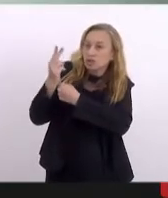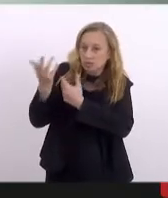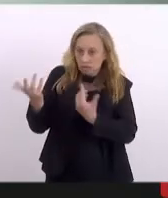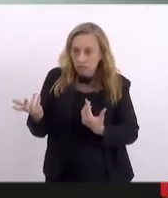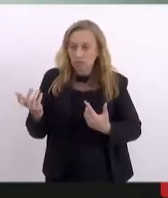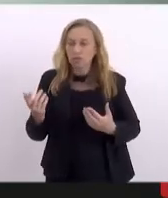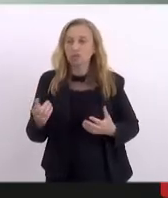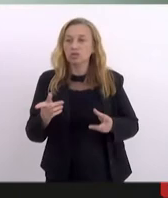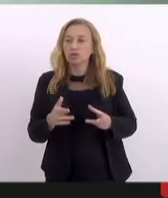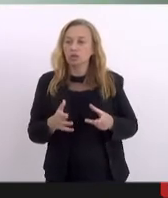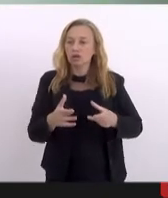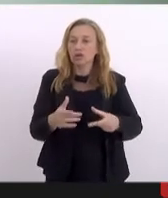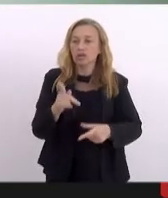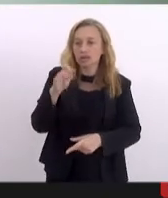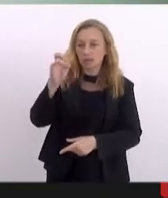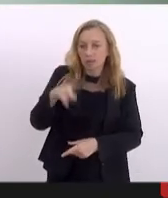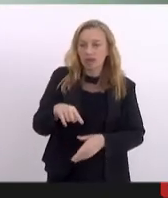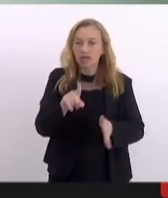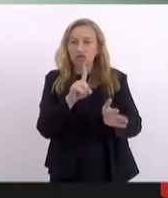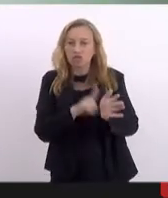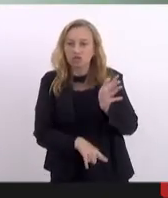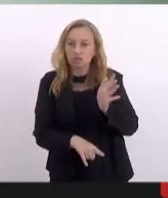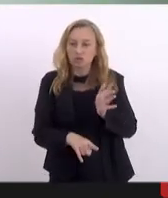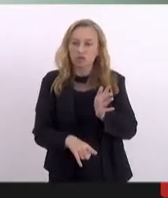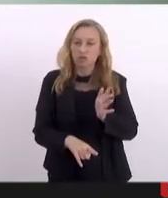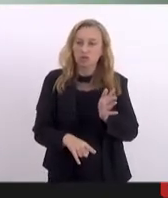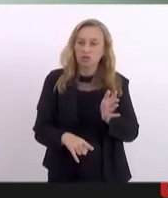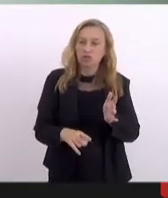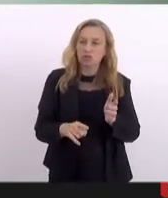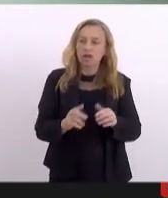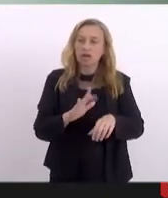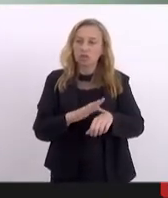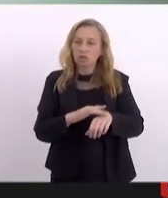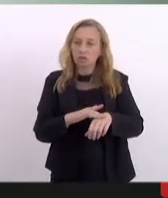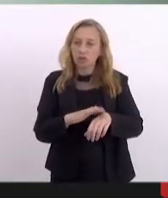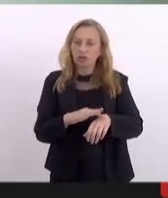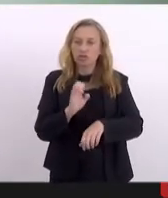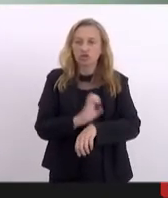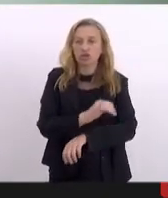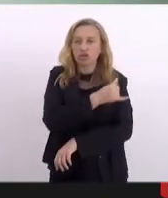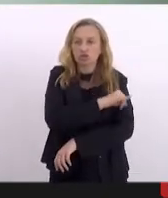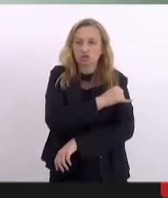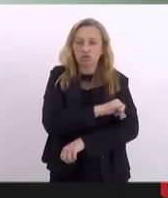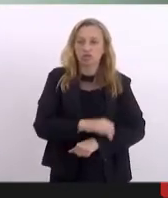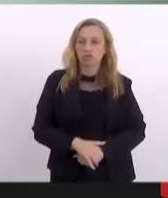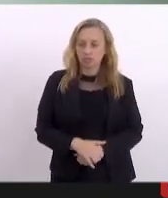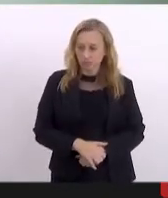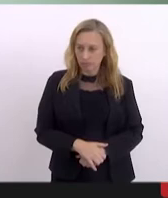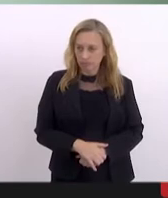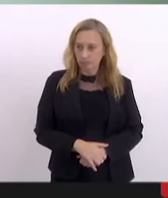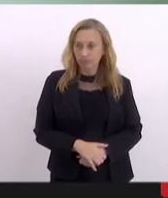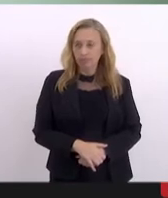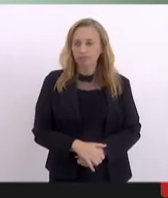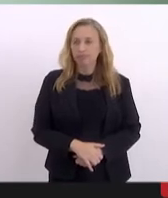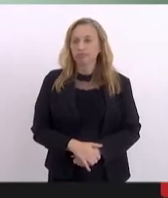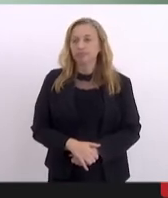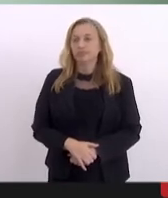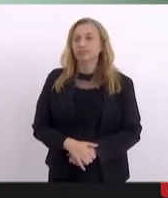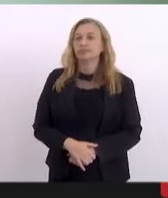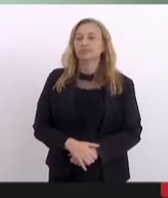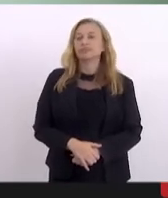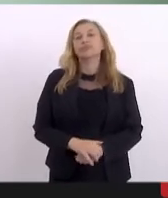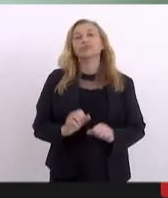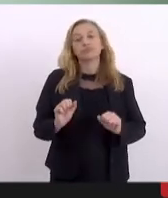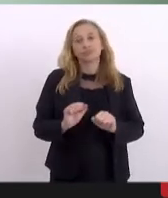com o objetivo de minimizar o agravamento da doença no âmbito do Estado do Rio de Janeiro. Diante disto,